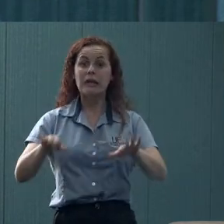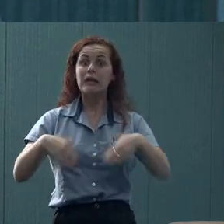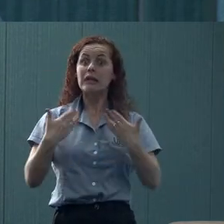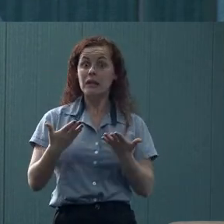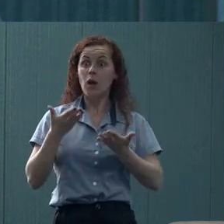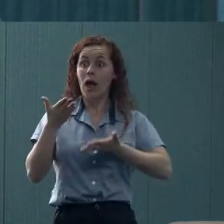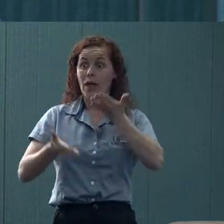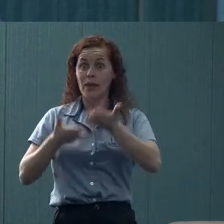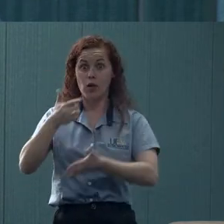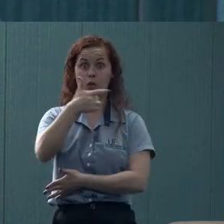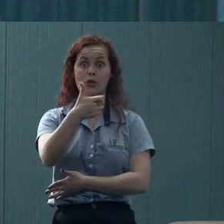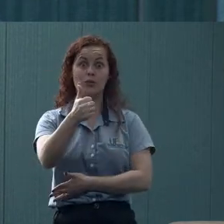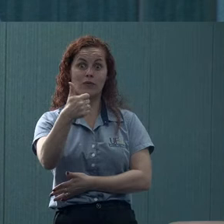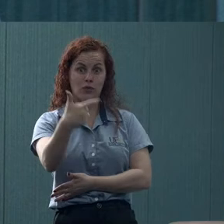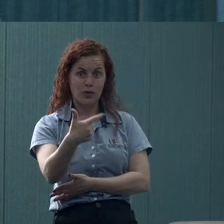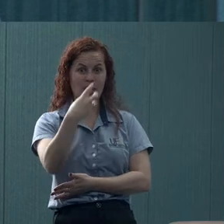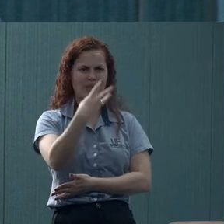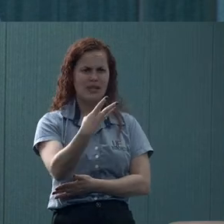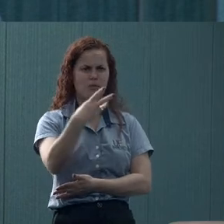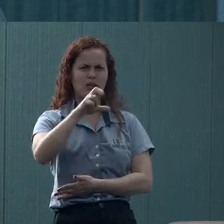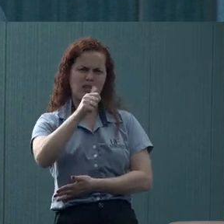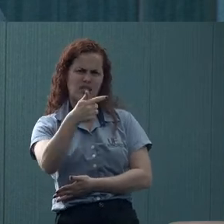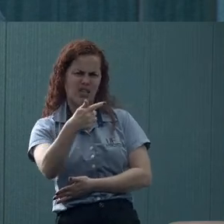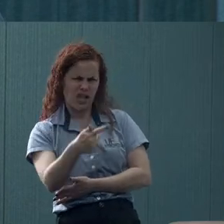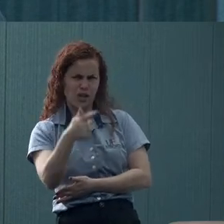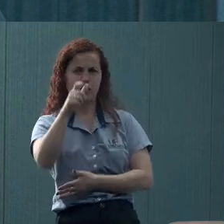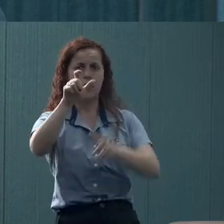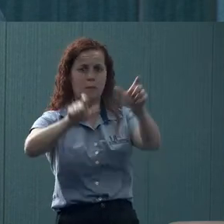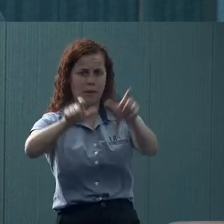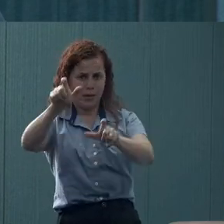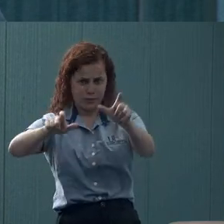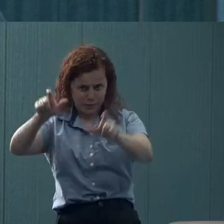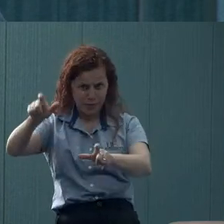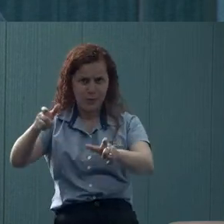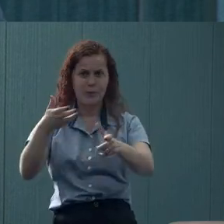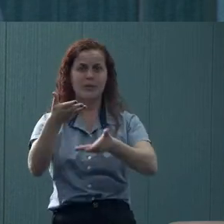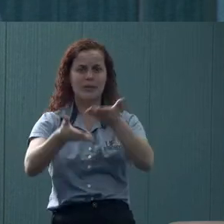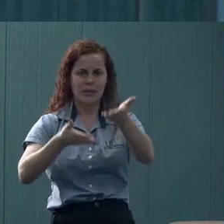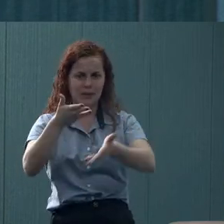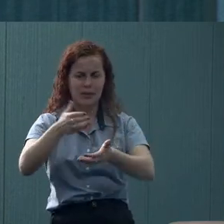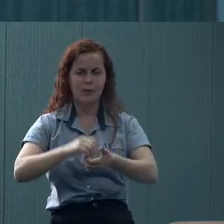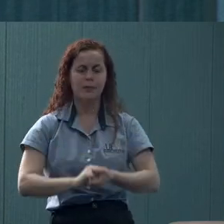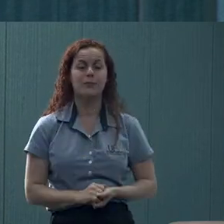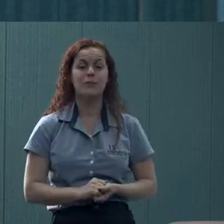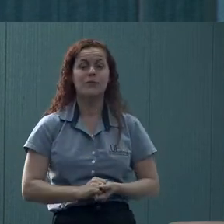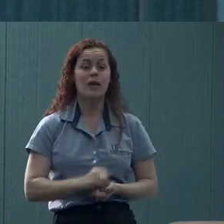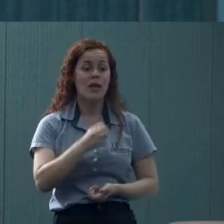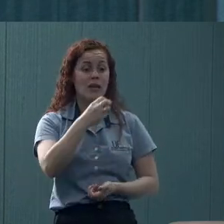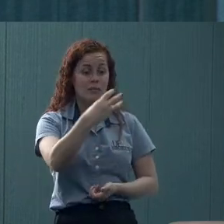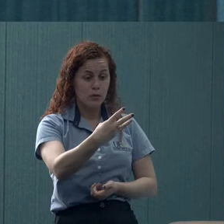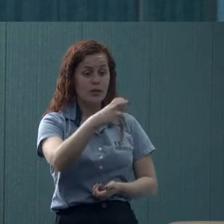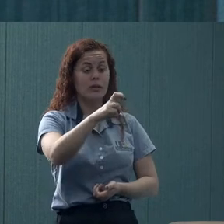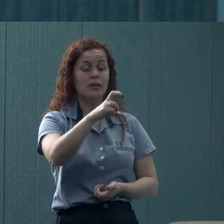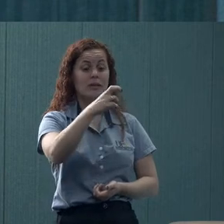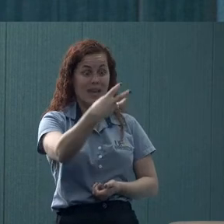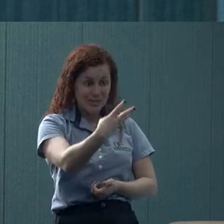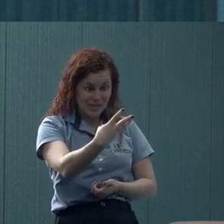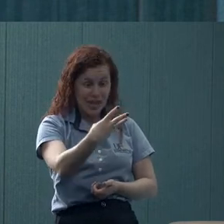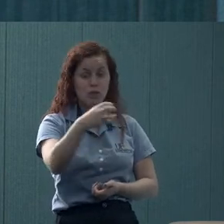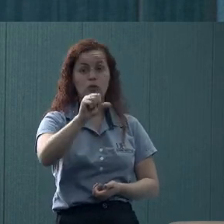gente atendeu, em 2022, 3.517 pessoas. Desses, 3